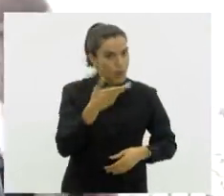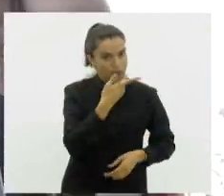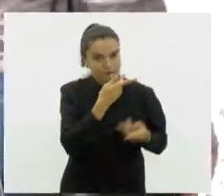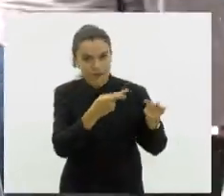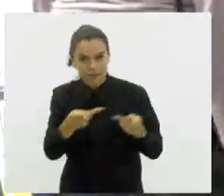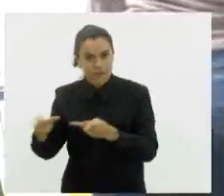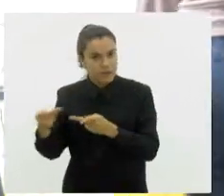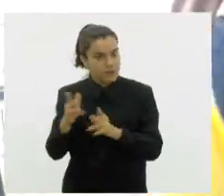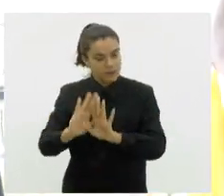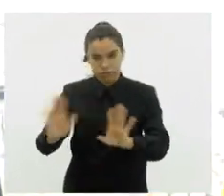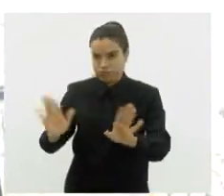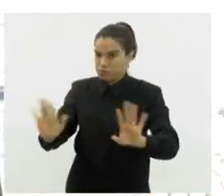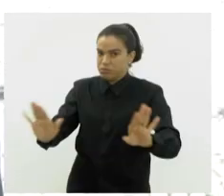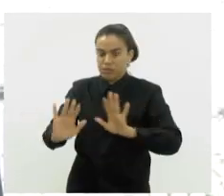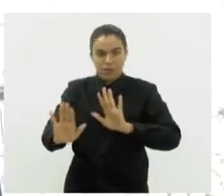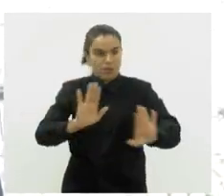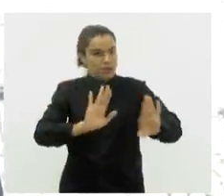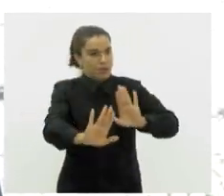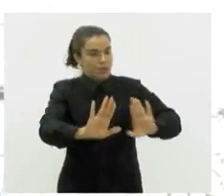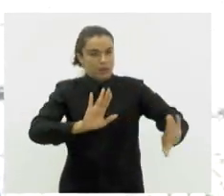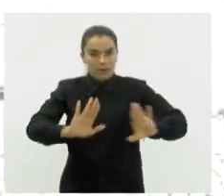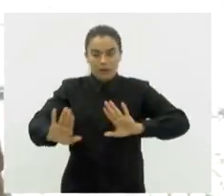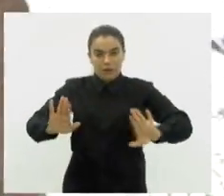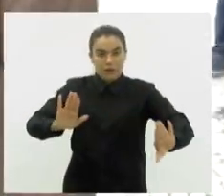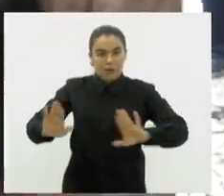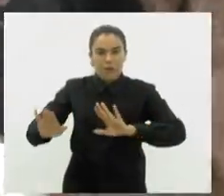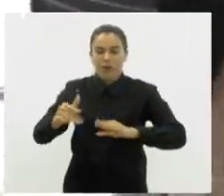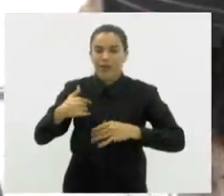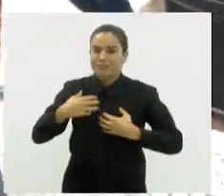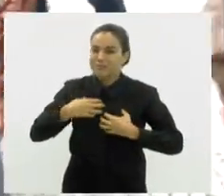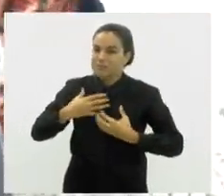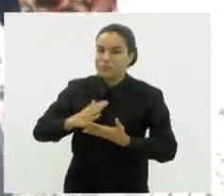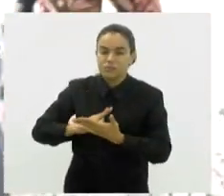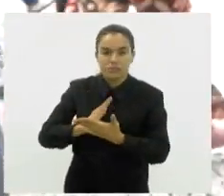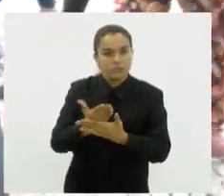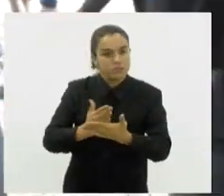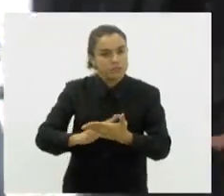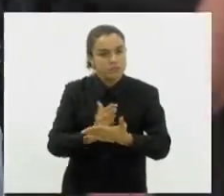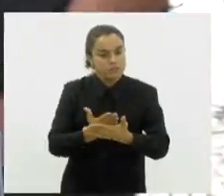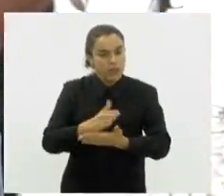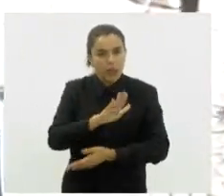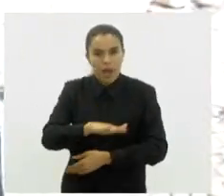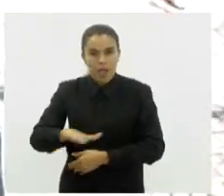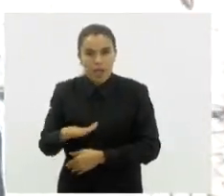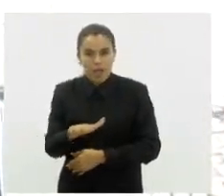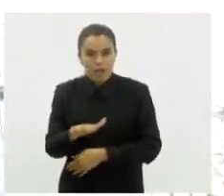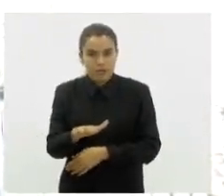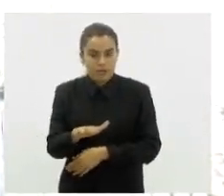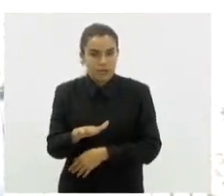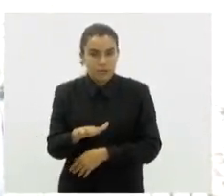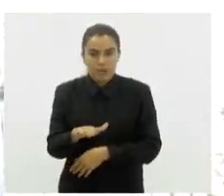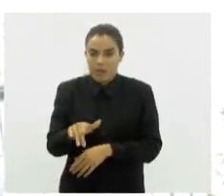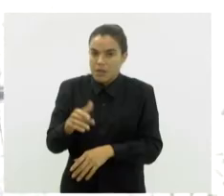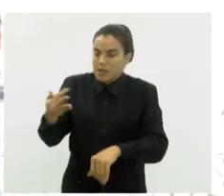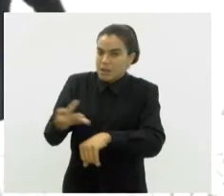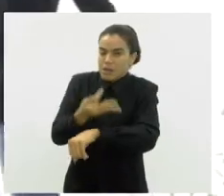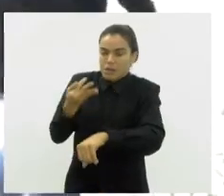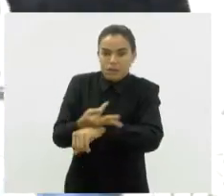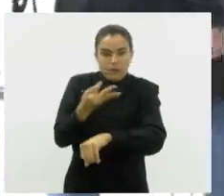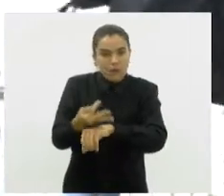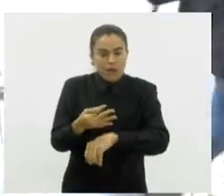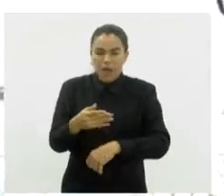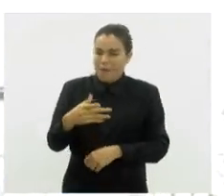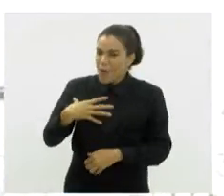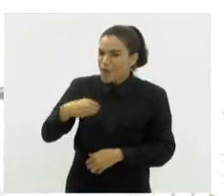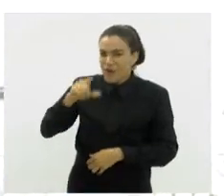porque é uma criança que ela traz para todo mundo um desconforto muito grande, porque ela se torna insuportável. É isso que os pais